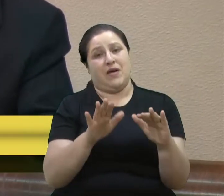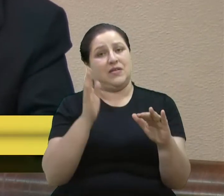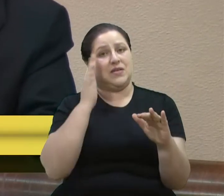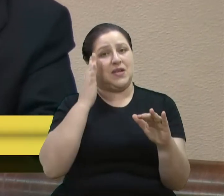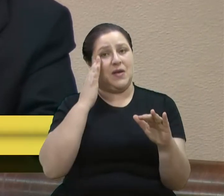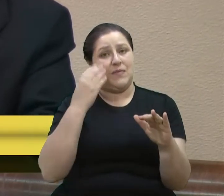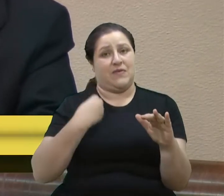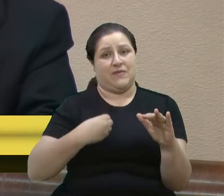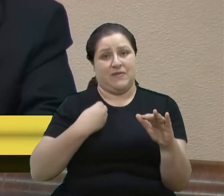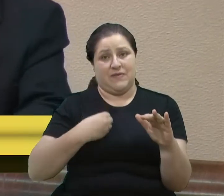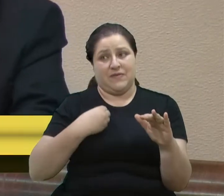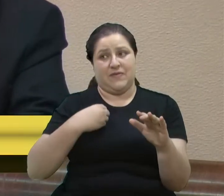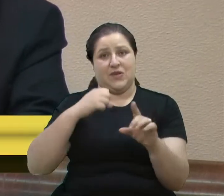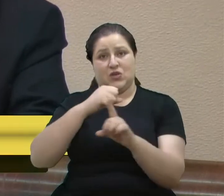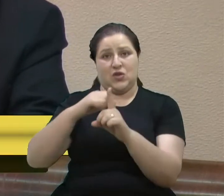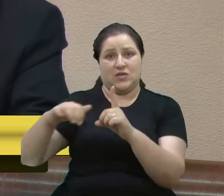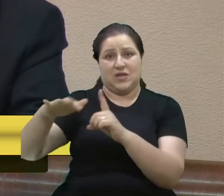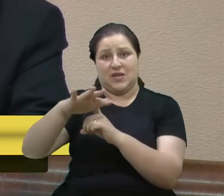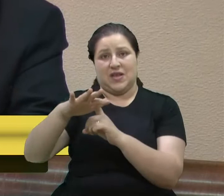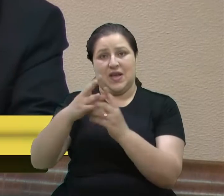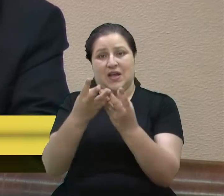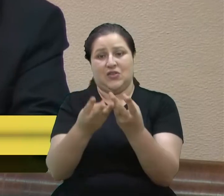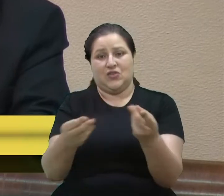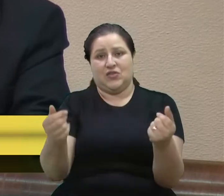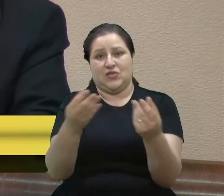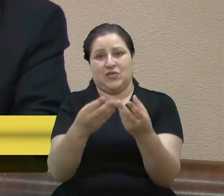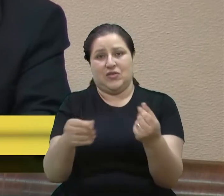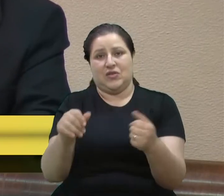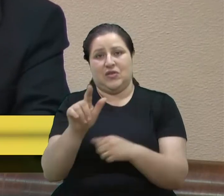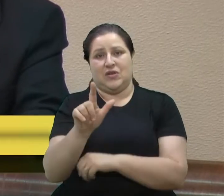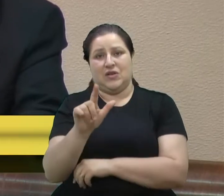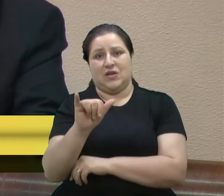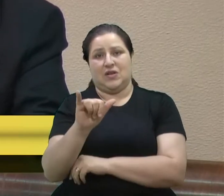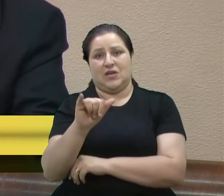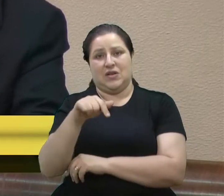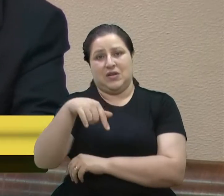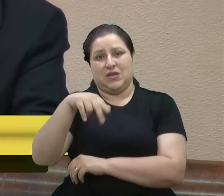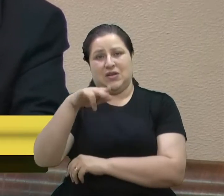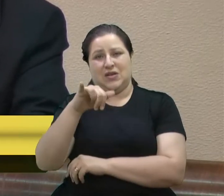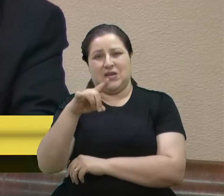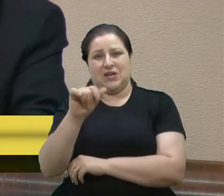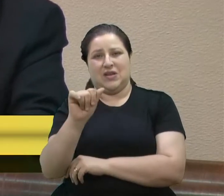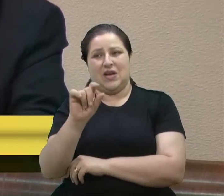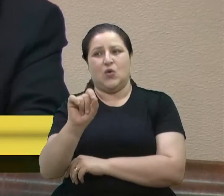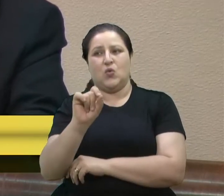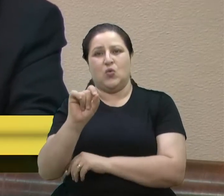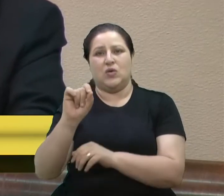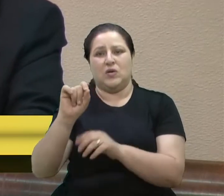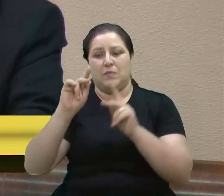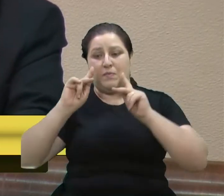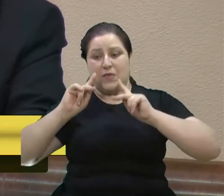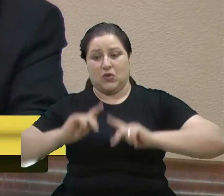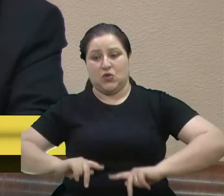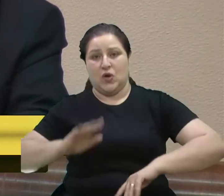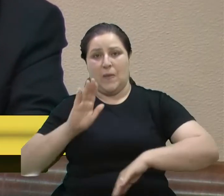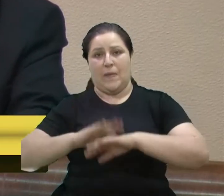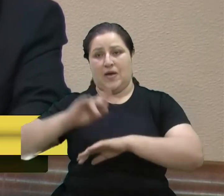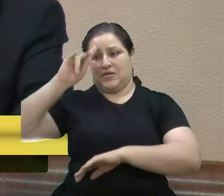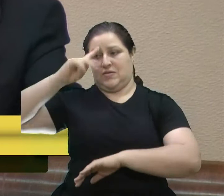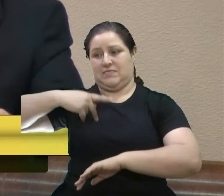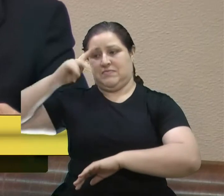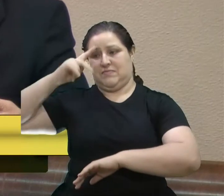líquida onde as pessoas são mais individualistas. Quanto a isso a gente não pode mudar?